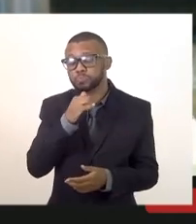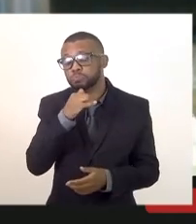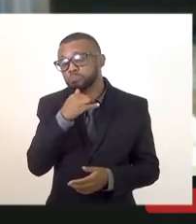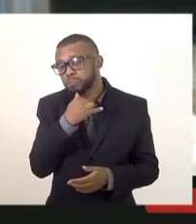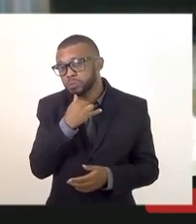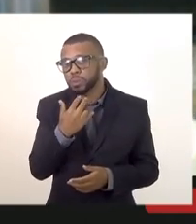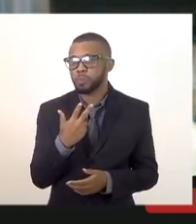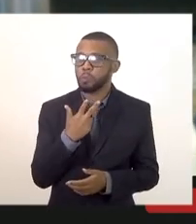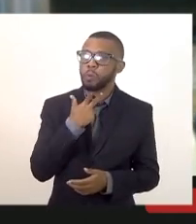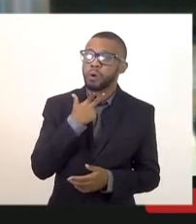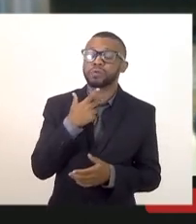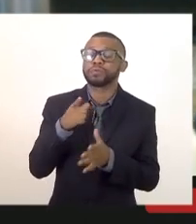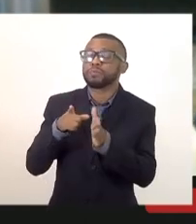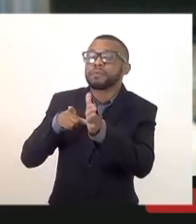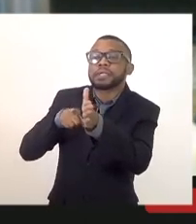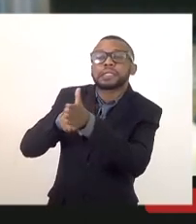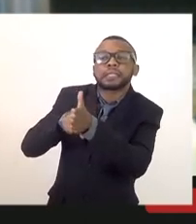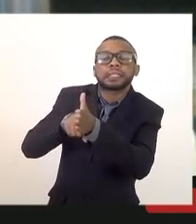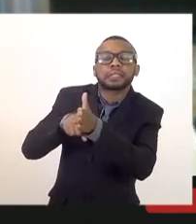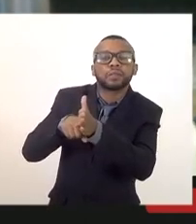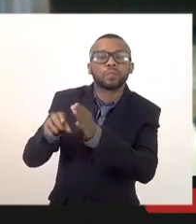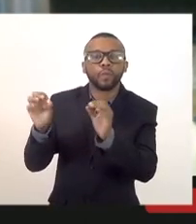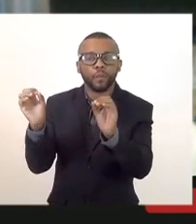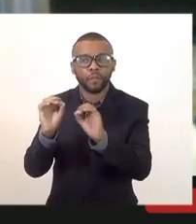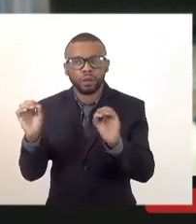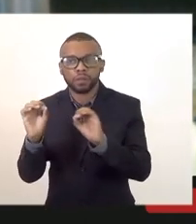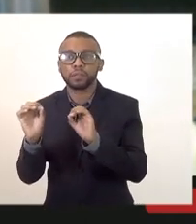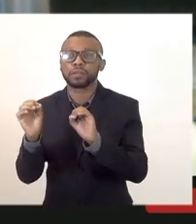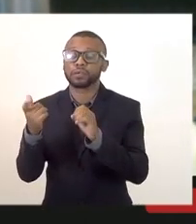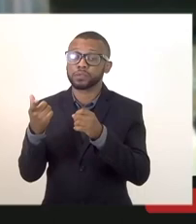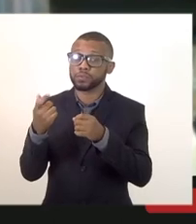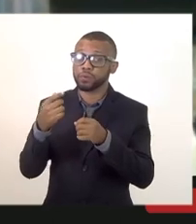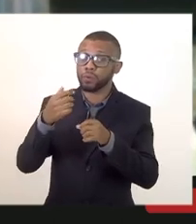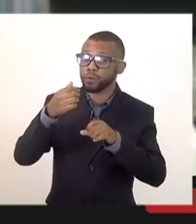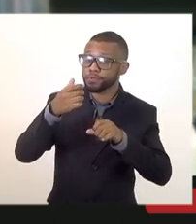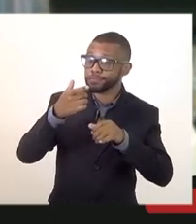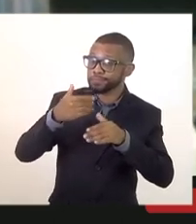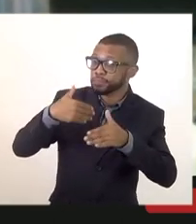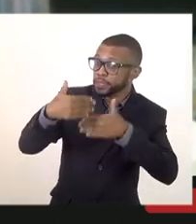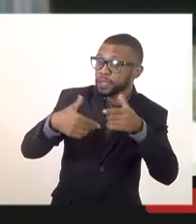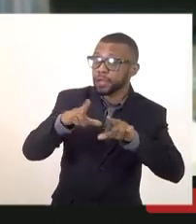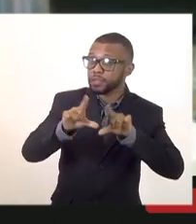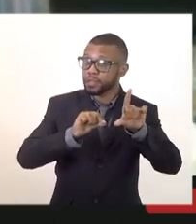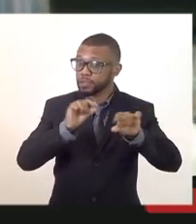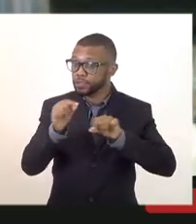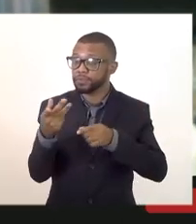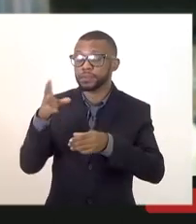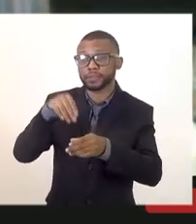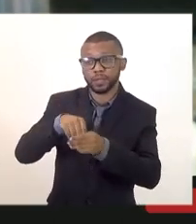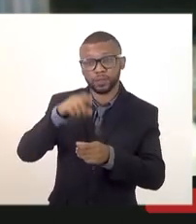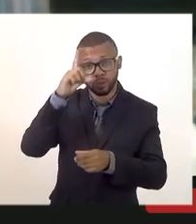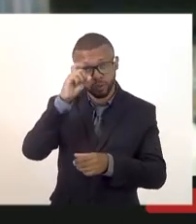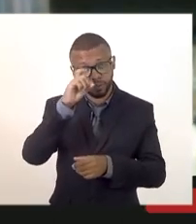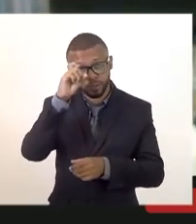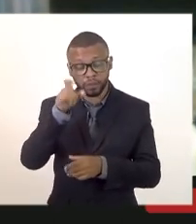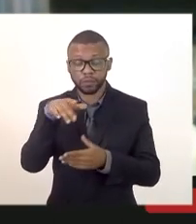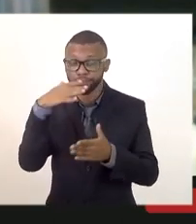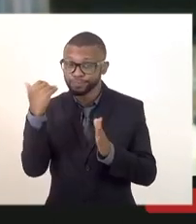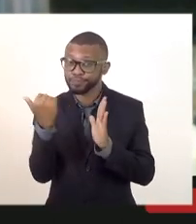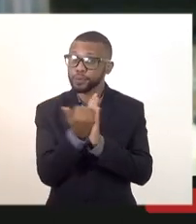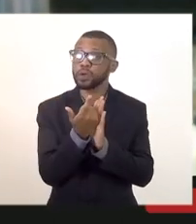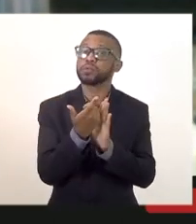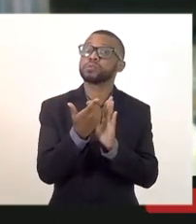nenhum tipo de exame ainda de um processo seletivo no nosso hospital então conforme consta no edital vocês deverão